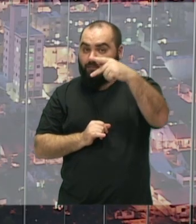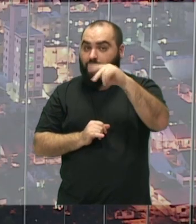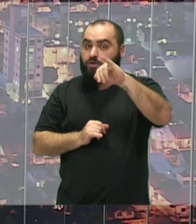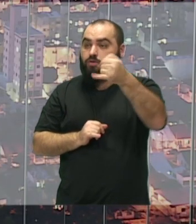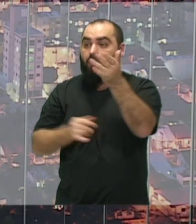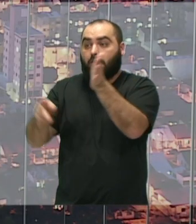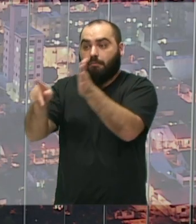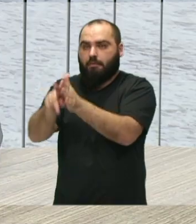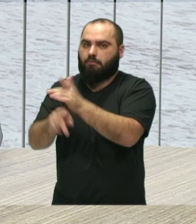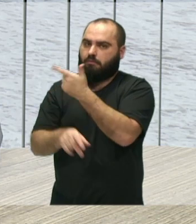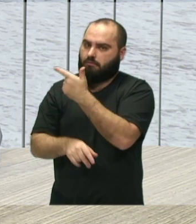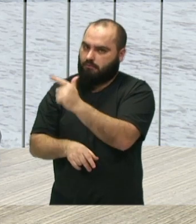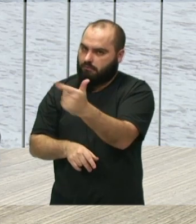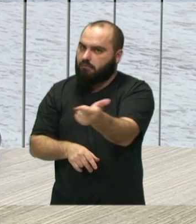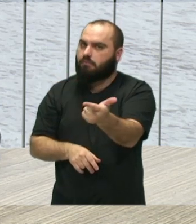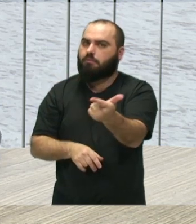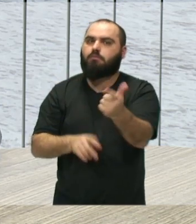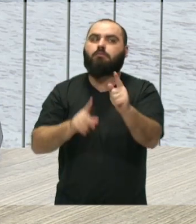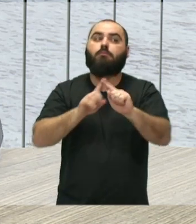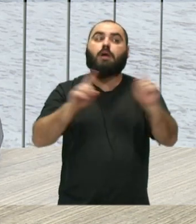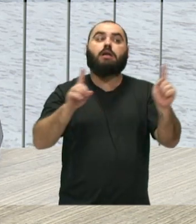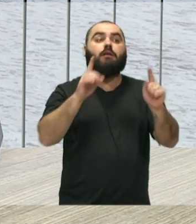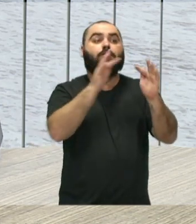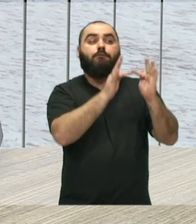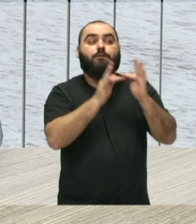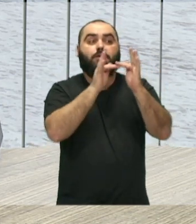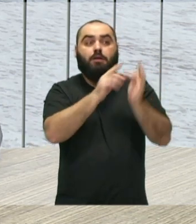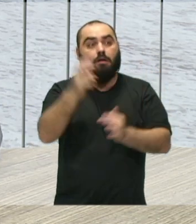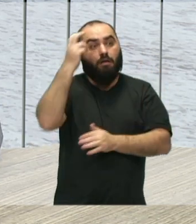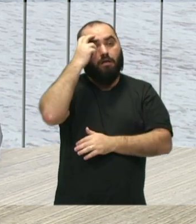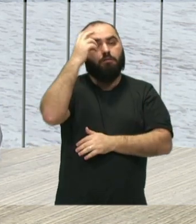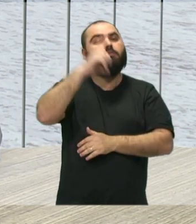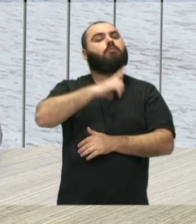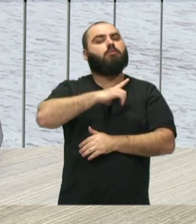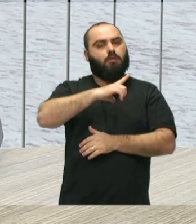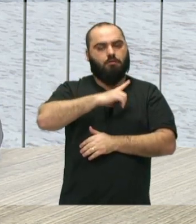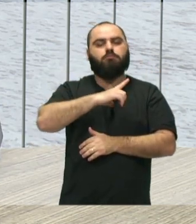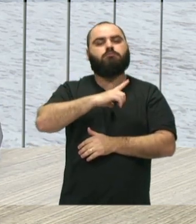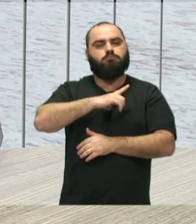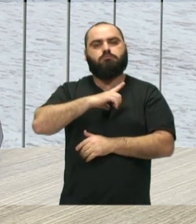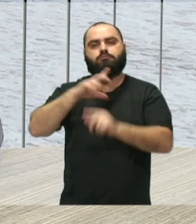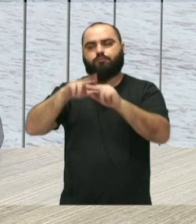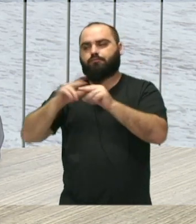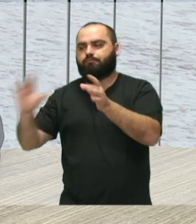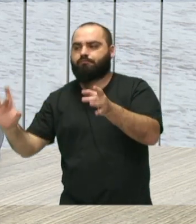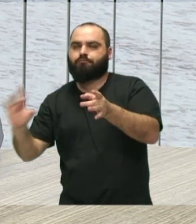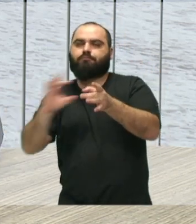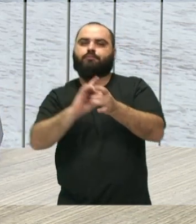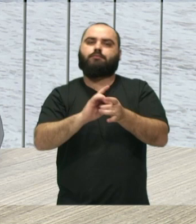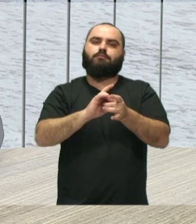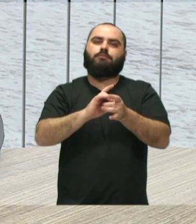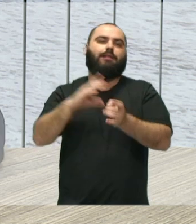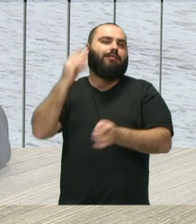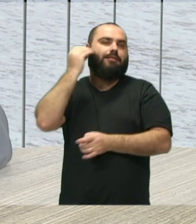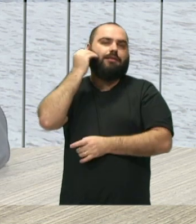administração pública indireta, então ela tem essa autonomia, então podemos, sim, buscar programas e projetos que